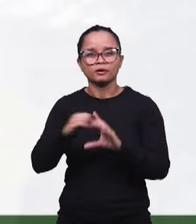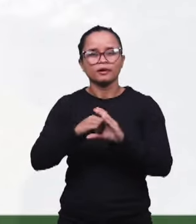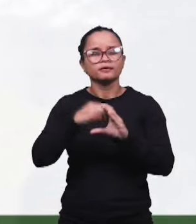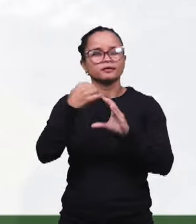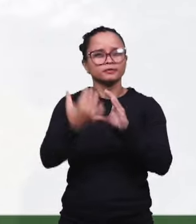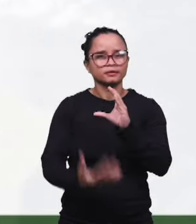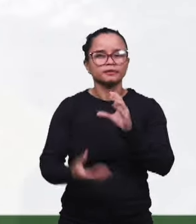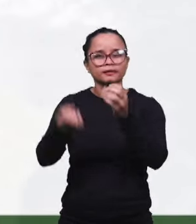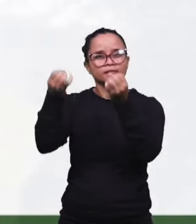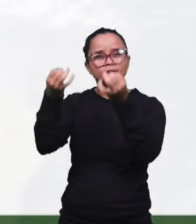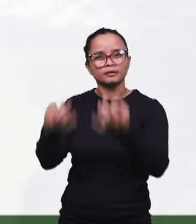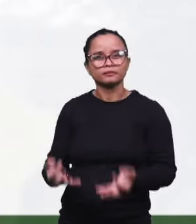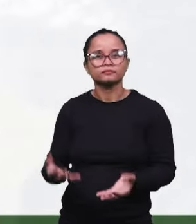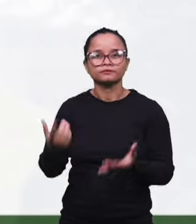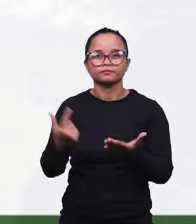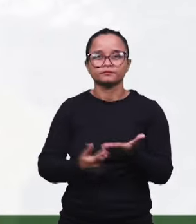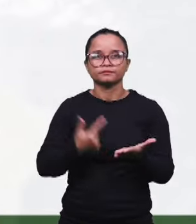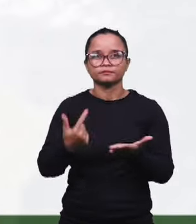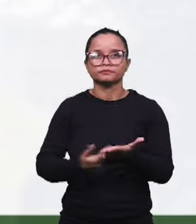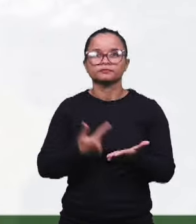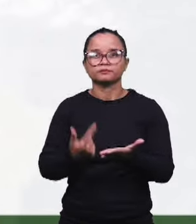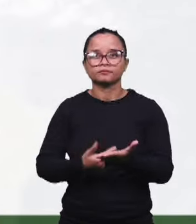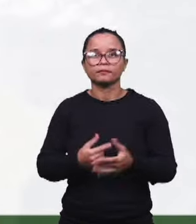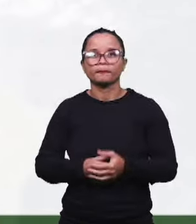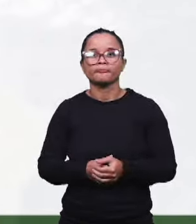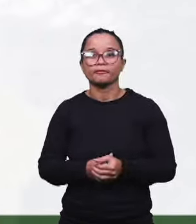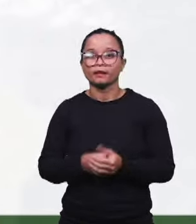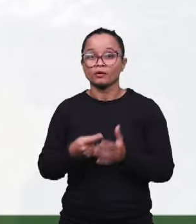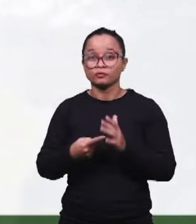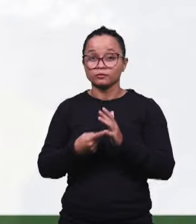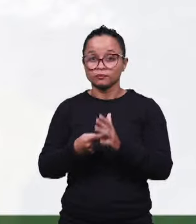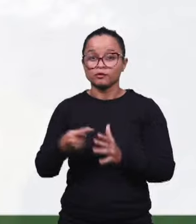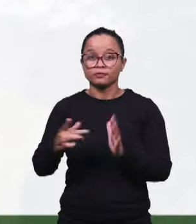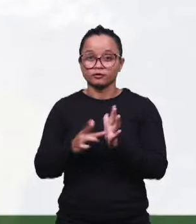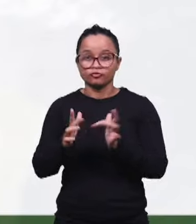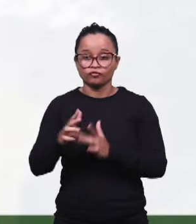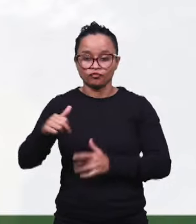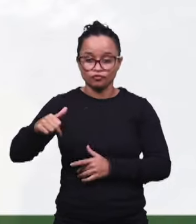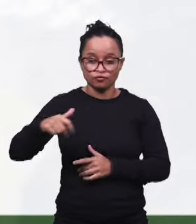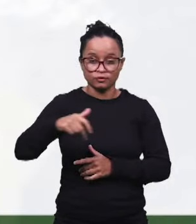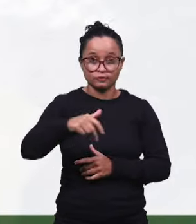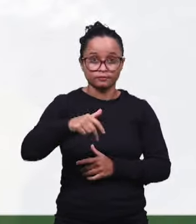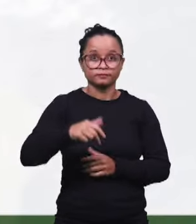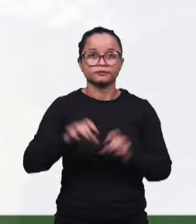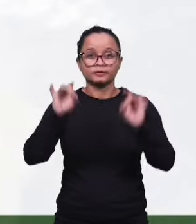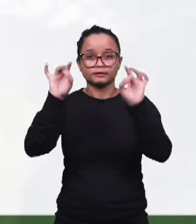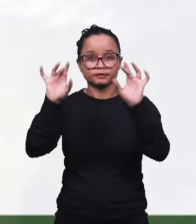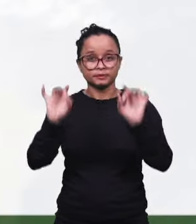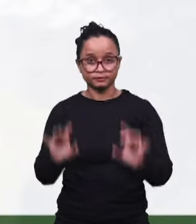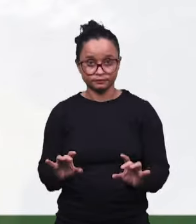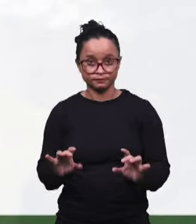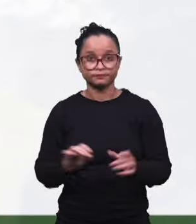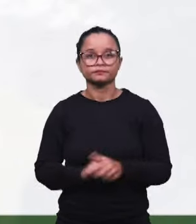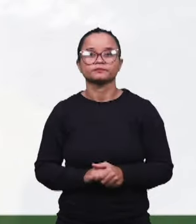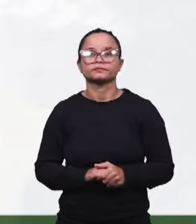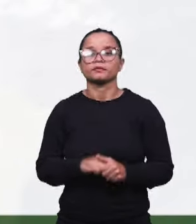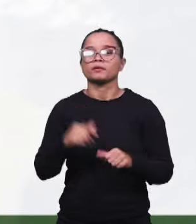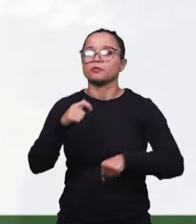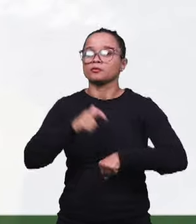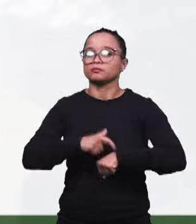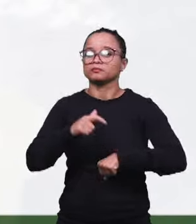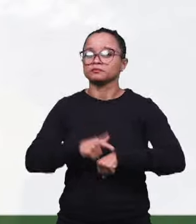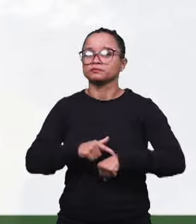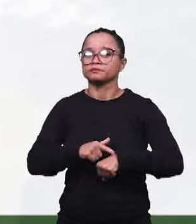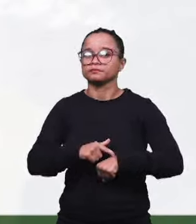aspecto está descrito no livro quando cita a caminhada terrena do Senhor Jesus especialmente para o